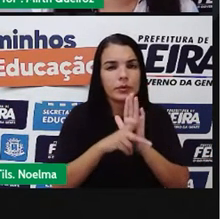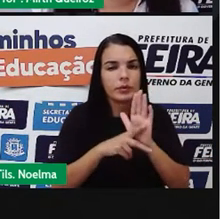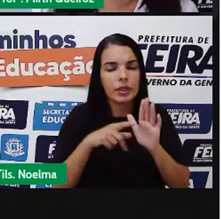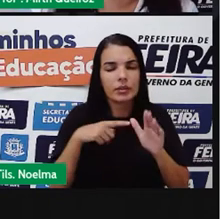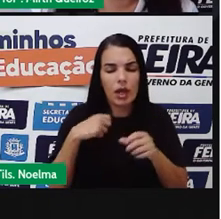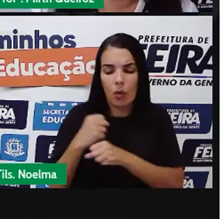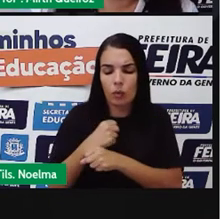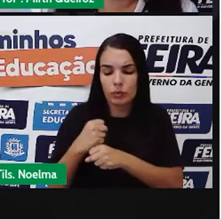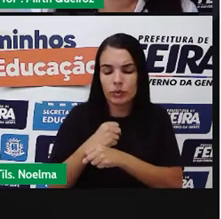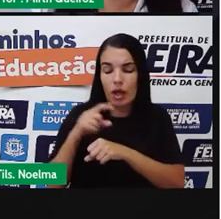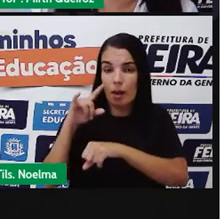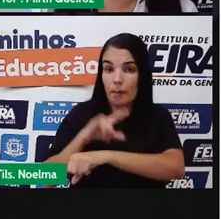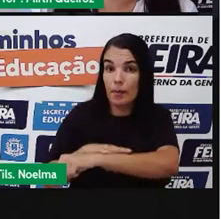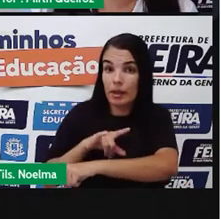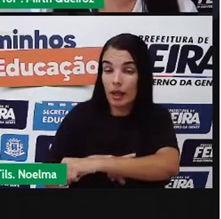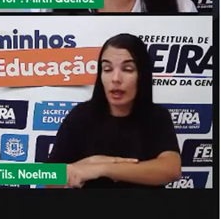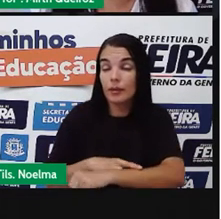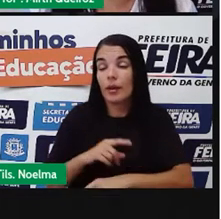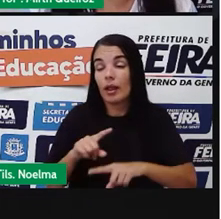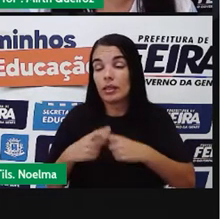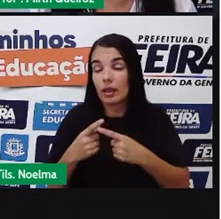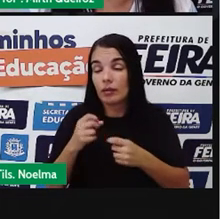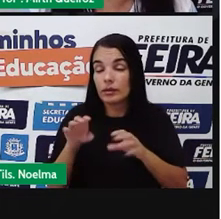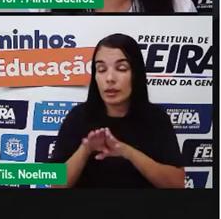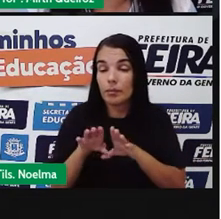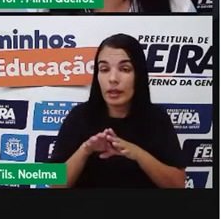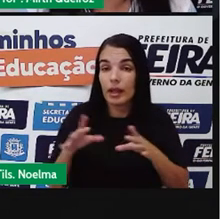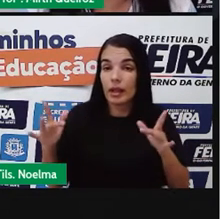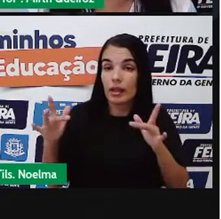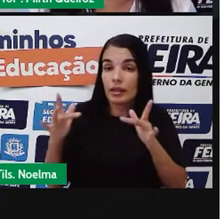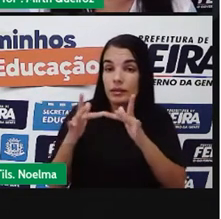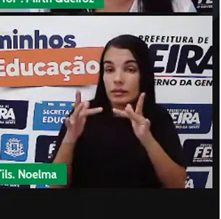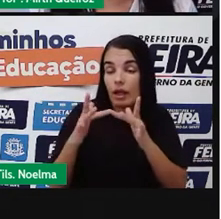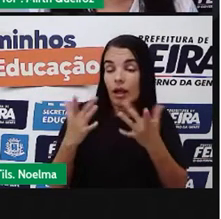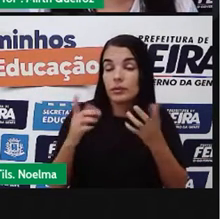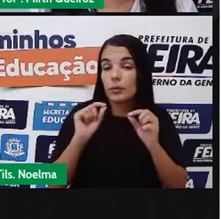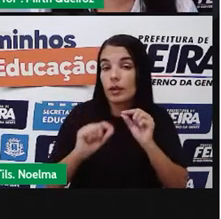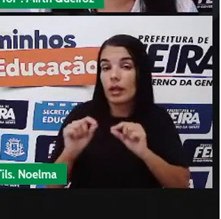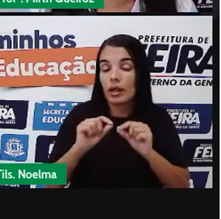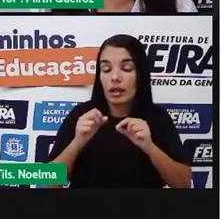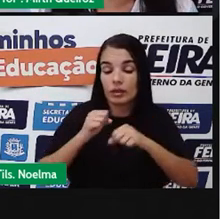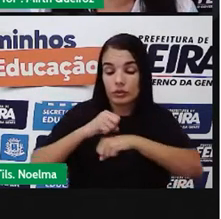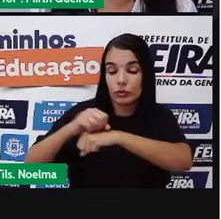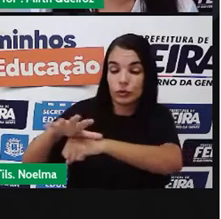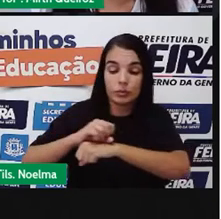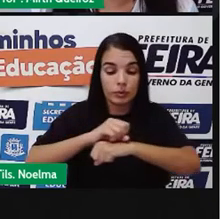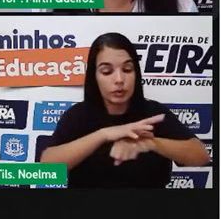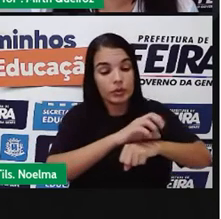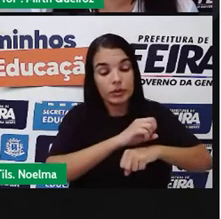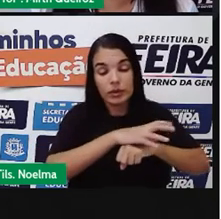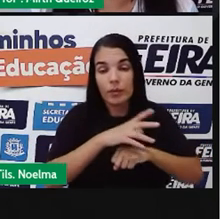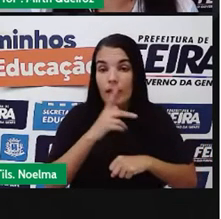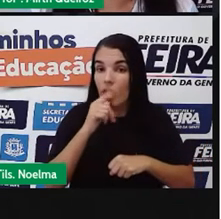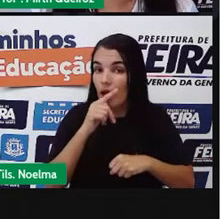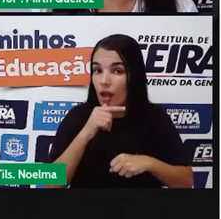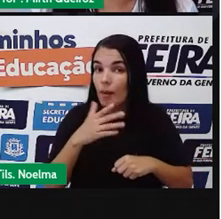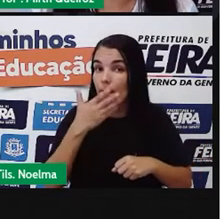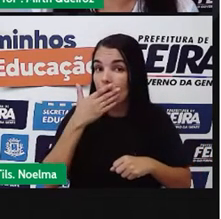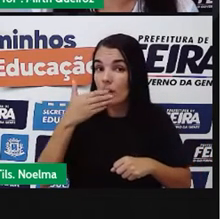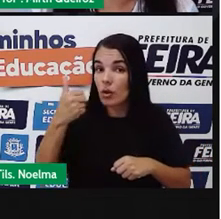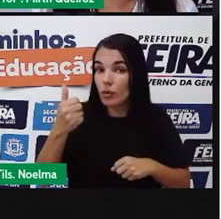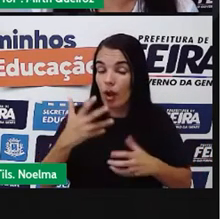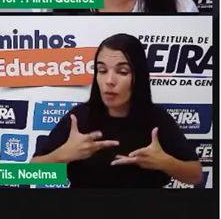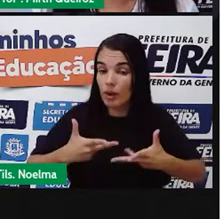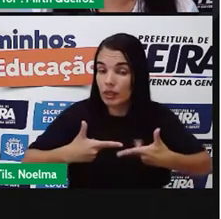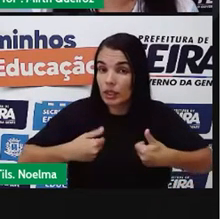né? Um projeto que estava ligado também com essa distribuição da água, da rede de esgoto ali. Esse projeto aí melhorou a qualidade de vida